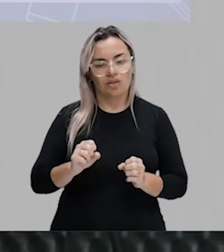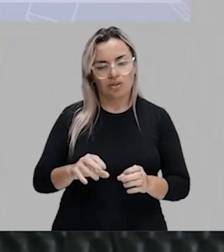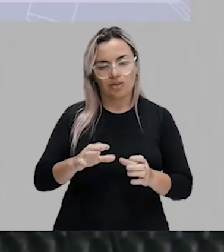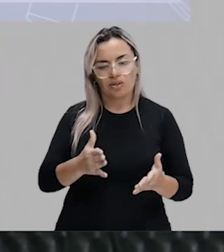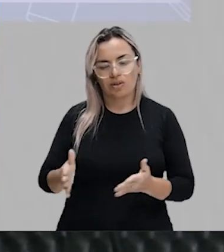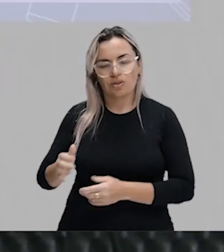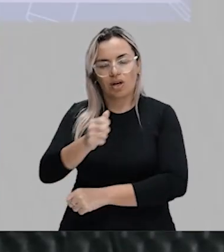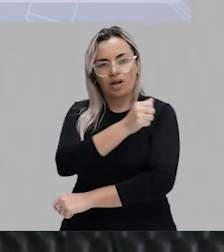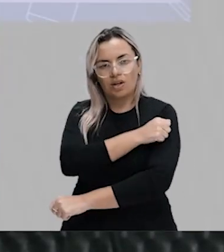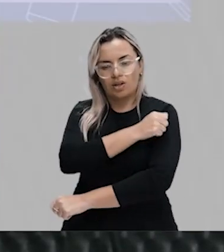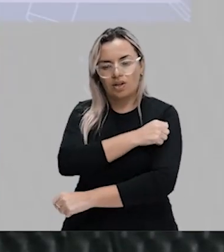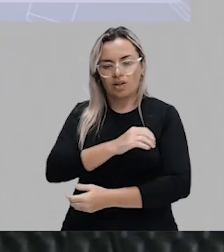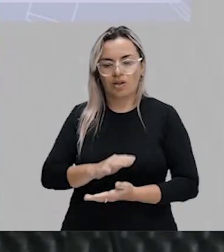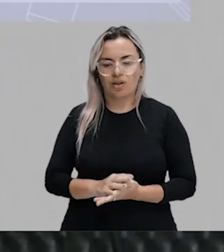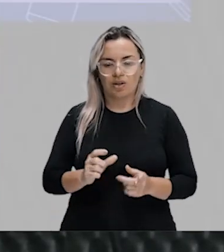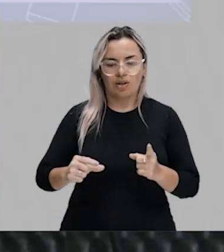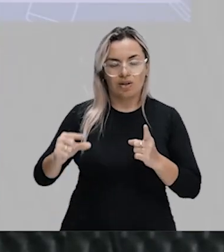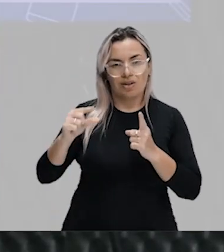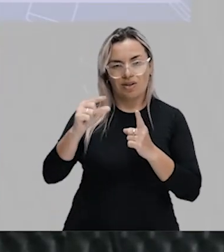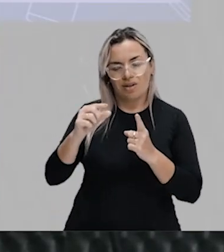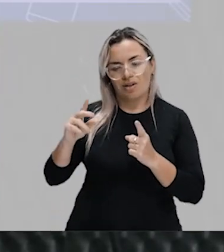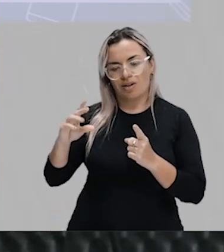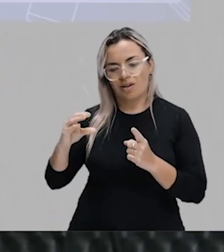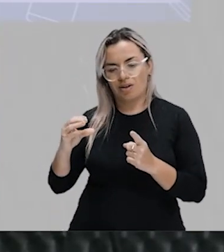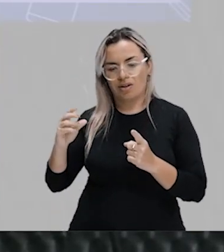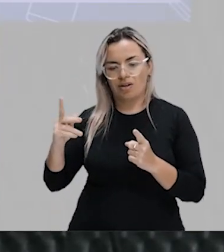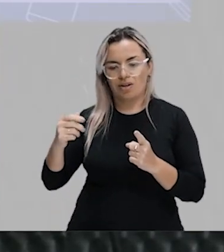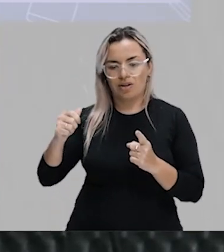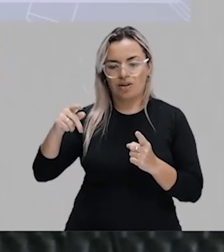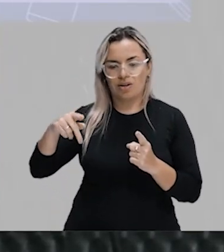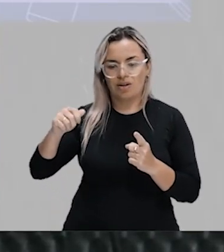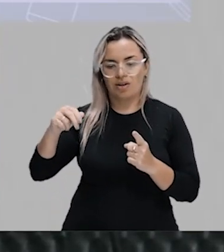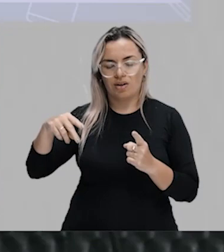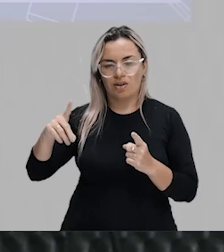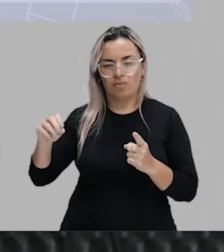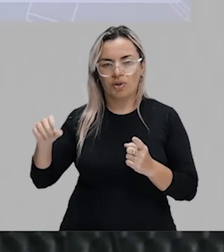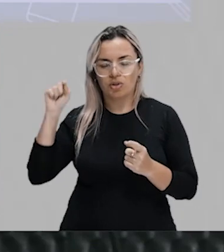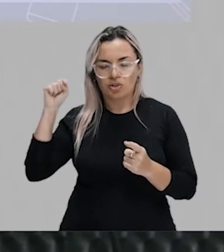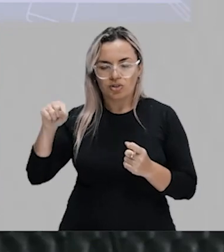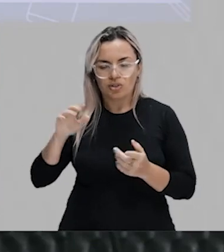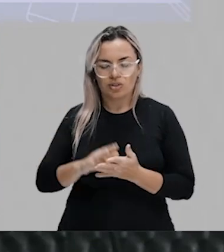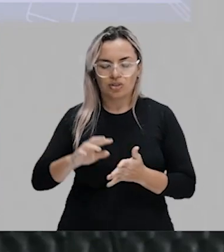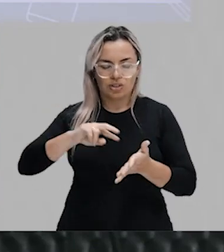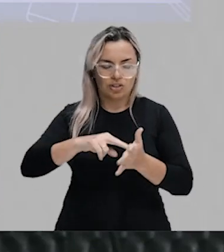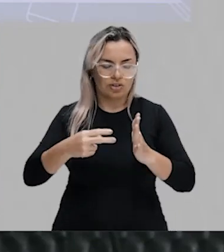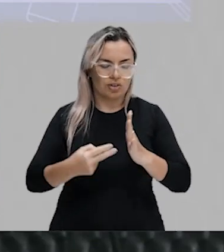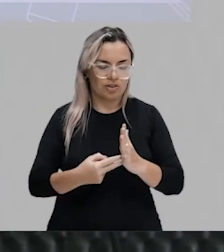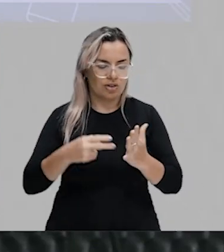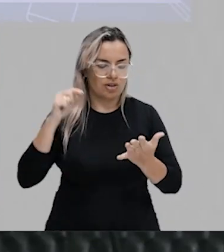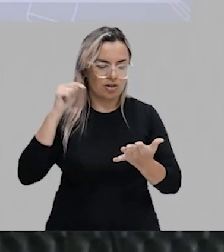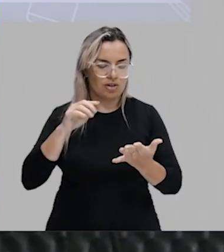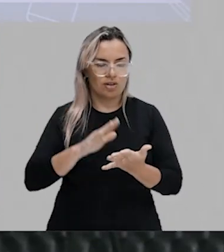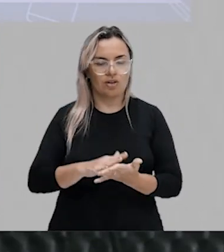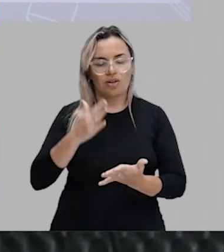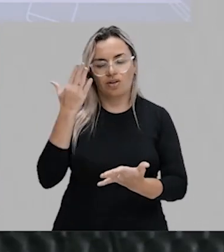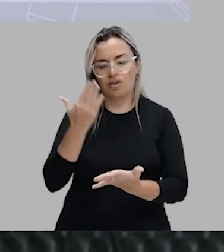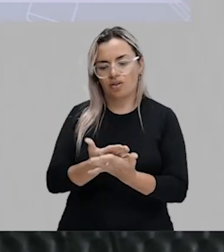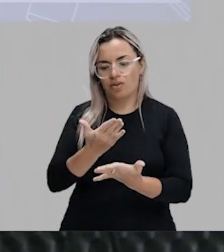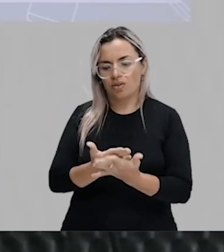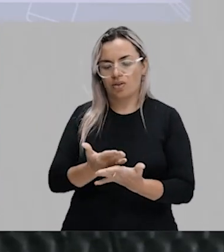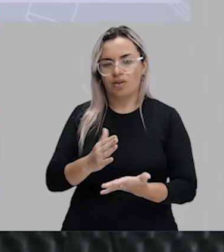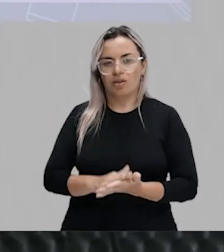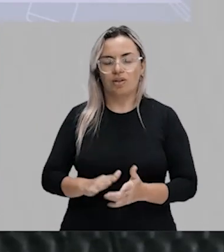chapando as aulas da plataforma Gonçalves Dias. Vocês estão estudando as aulas da plataforma Gonçalves Dias.